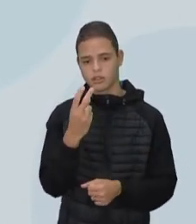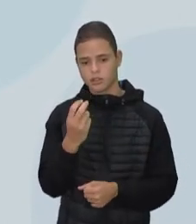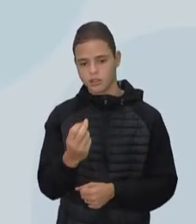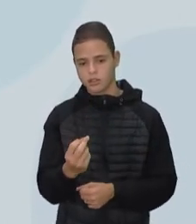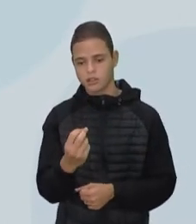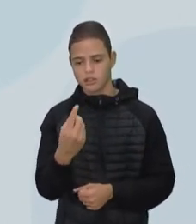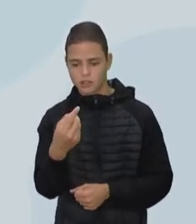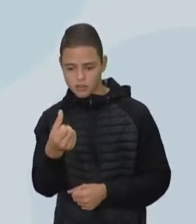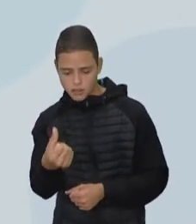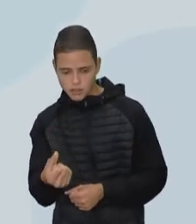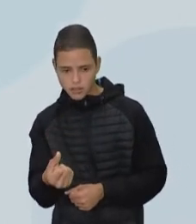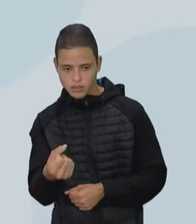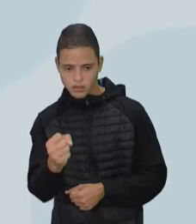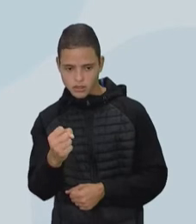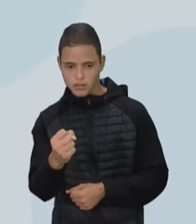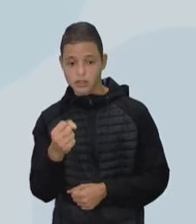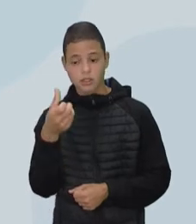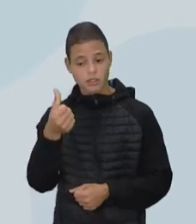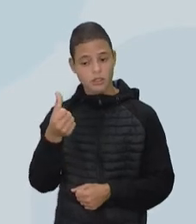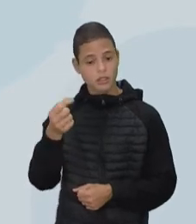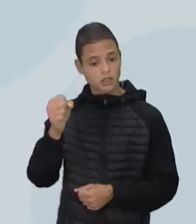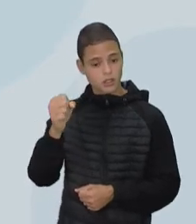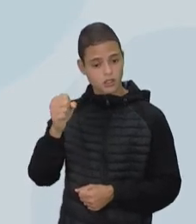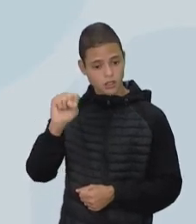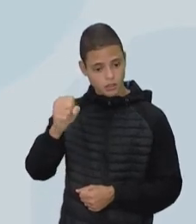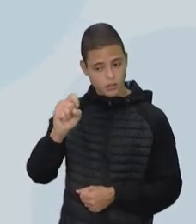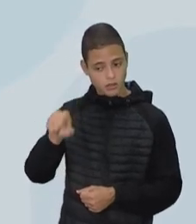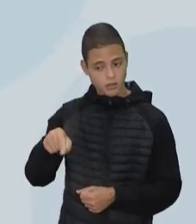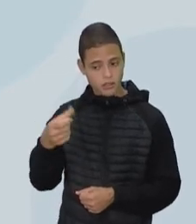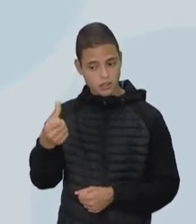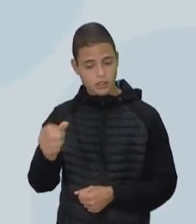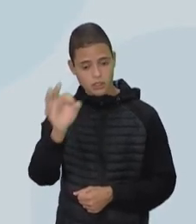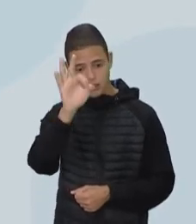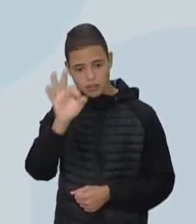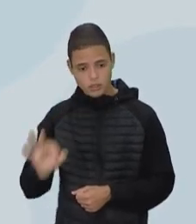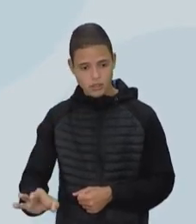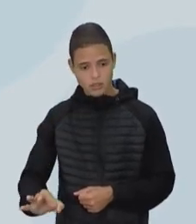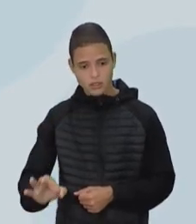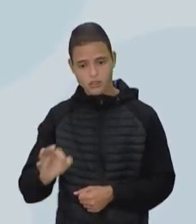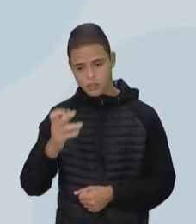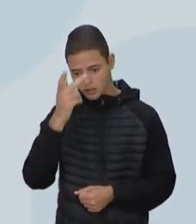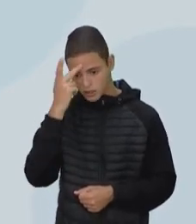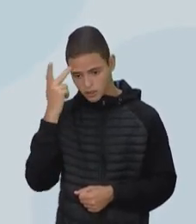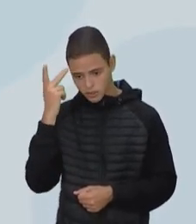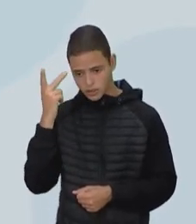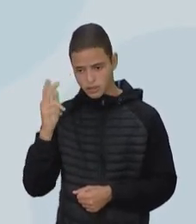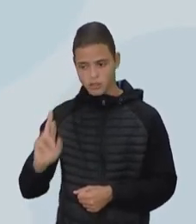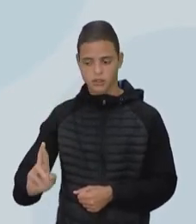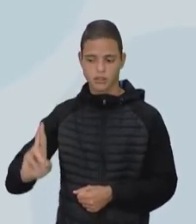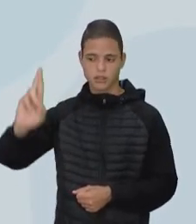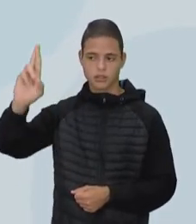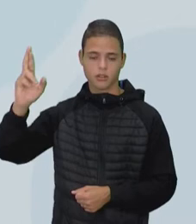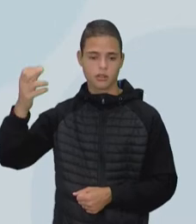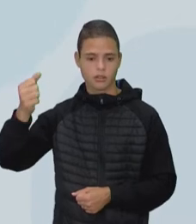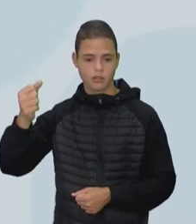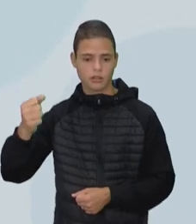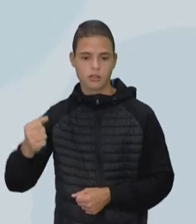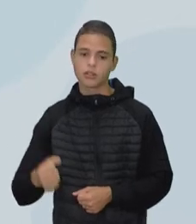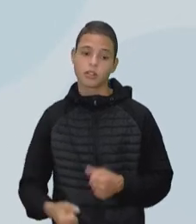,6% desses cargos são ocupados por brancos, enquanto 29